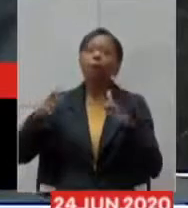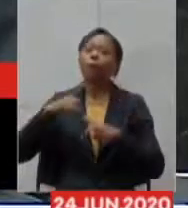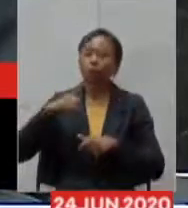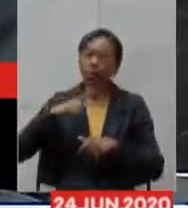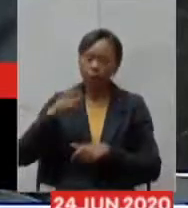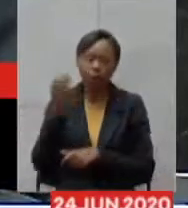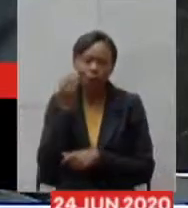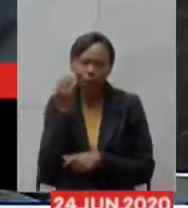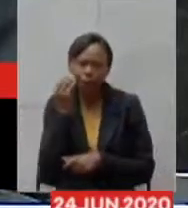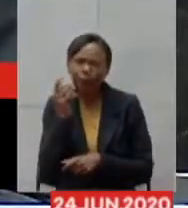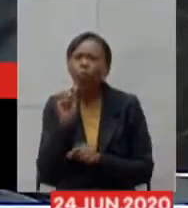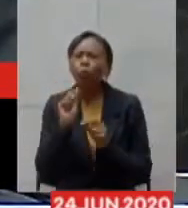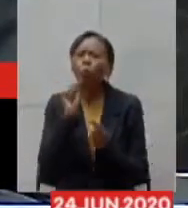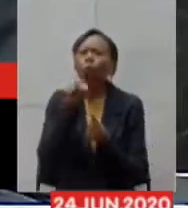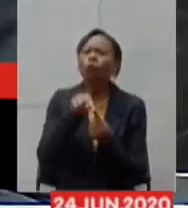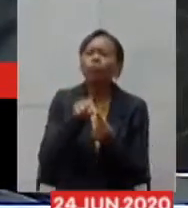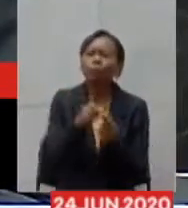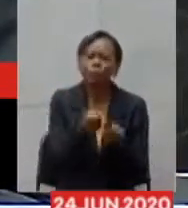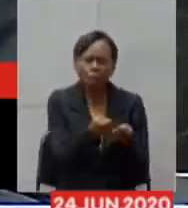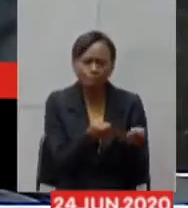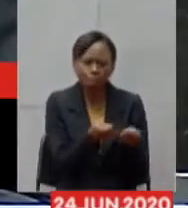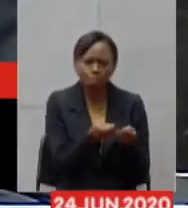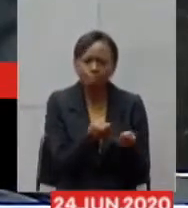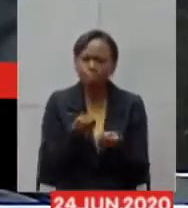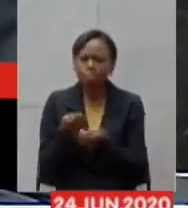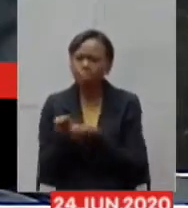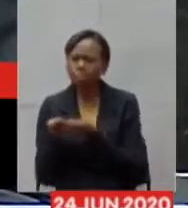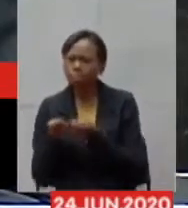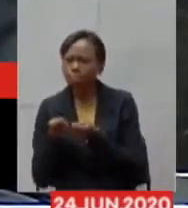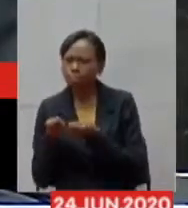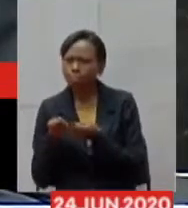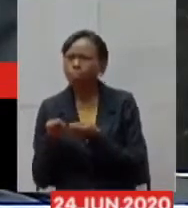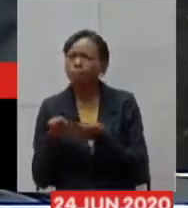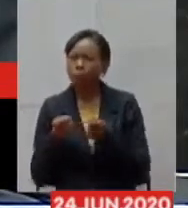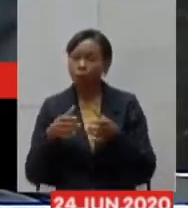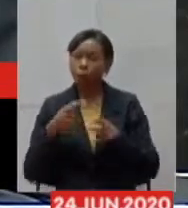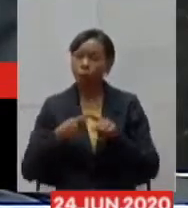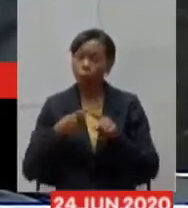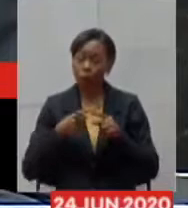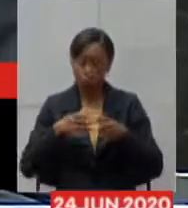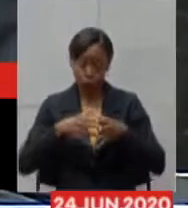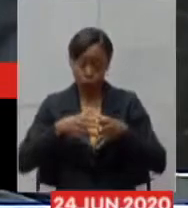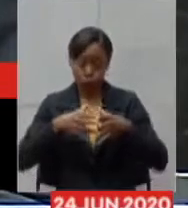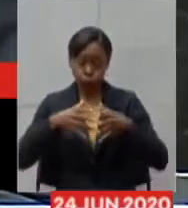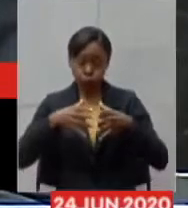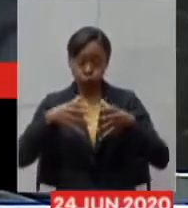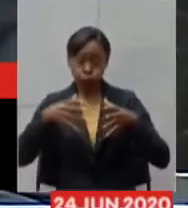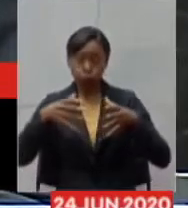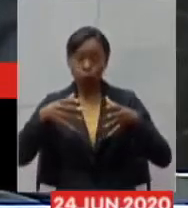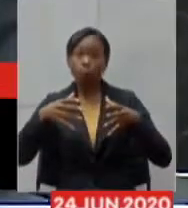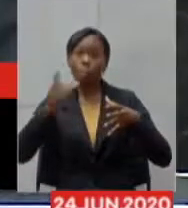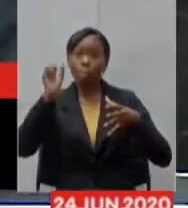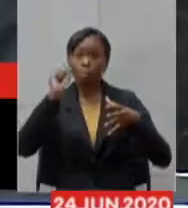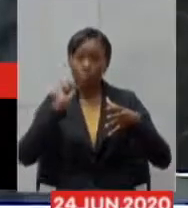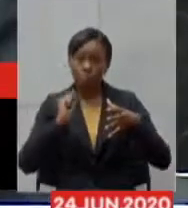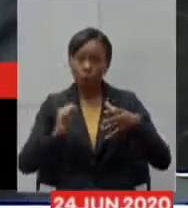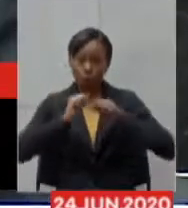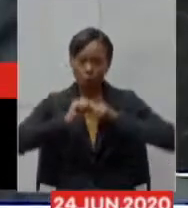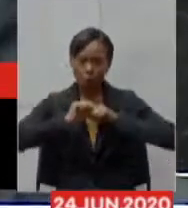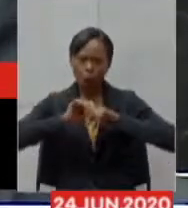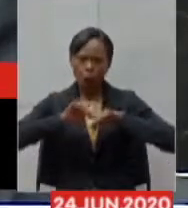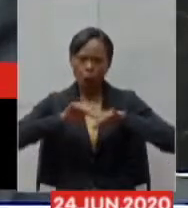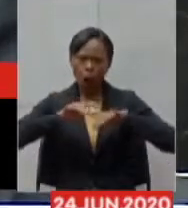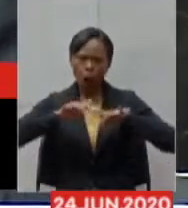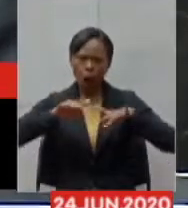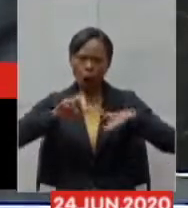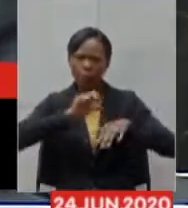o objetivo de controle de surtos porque surto pode trazer um aumento muito grande na transmissão que é diferente daquele